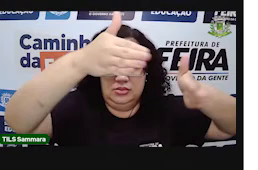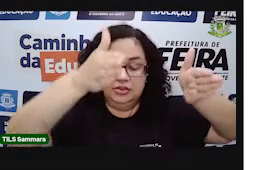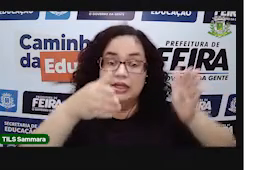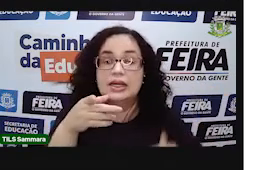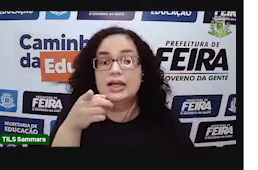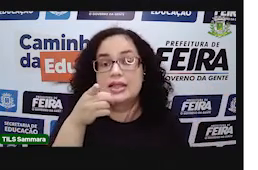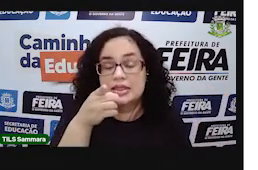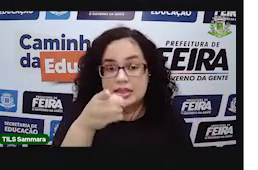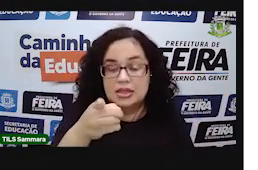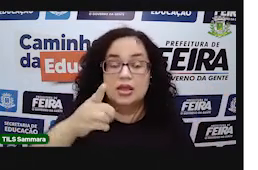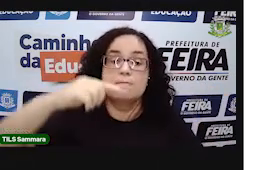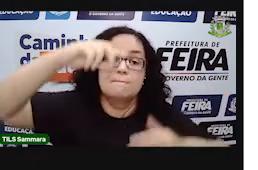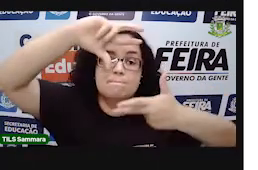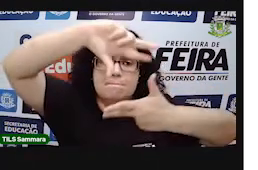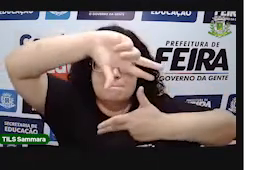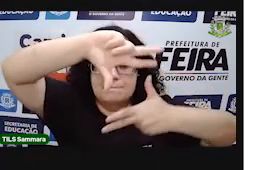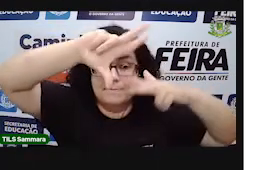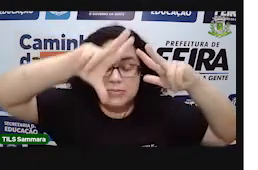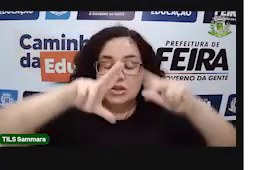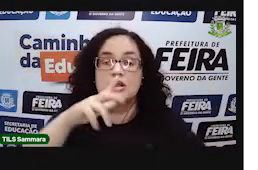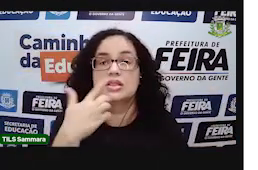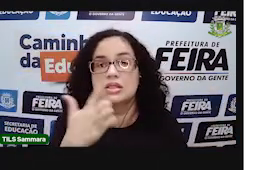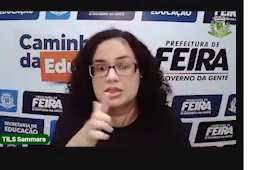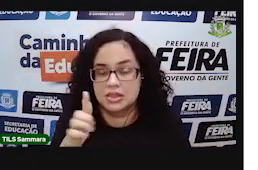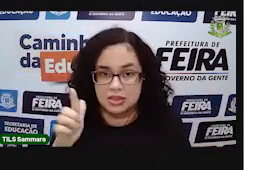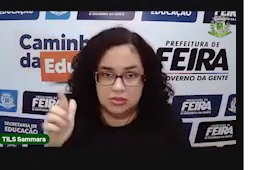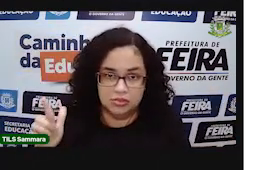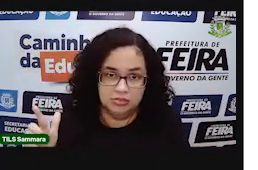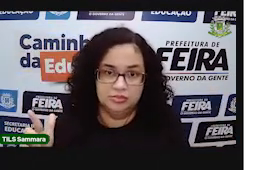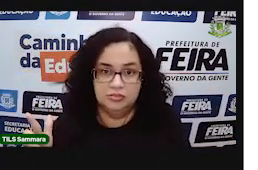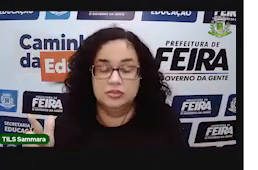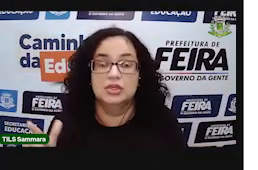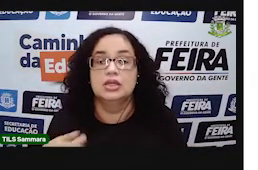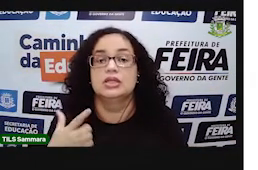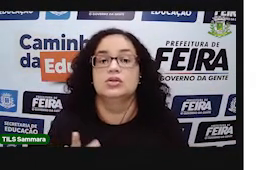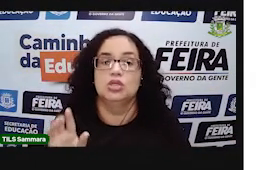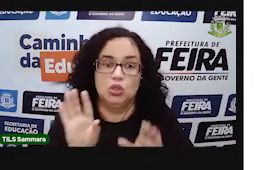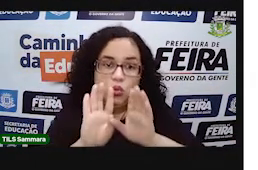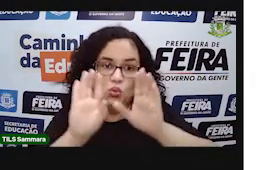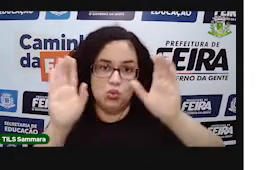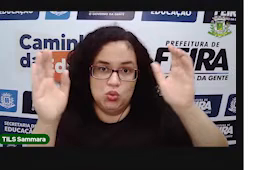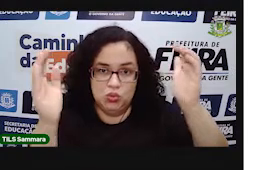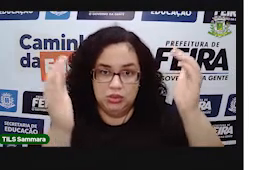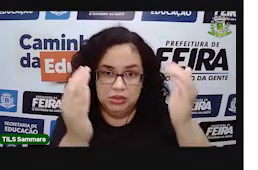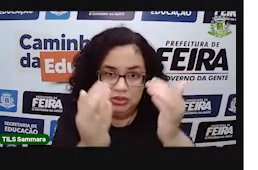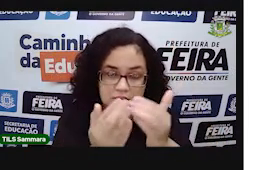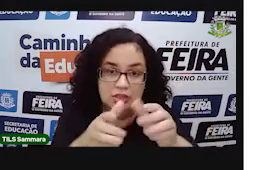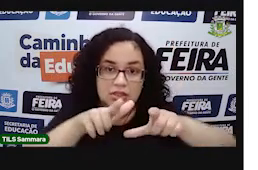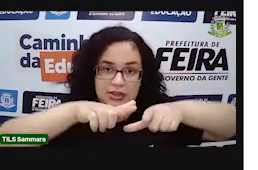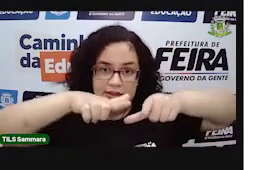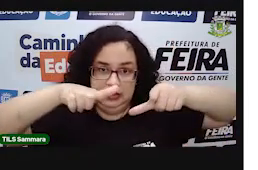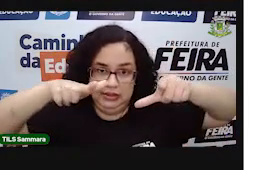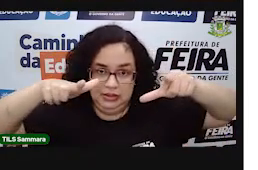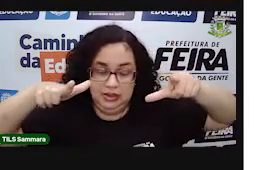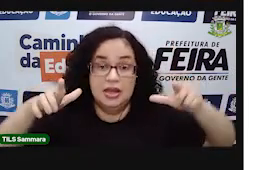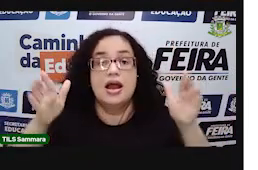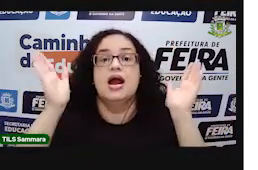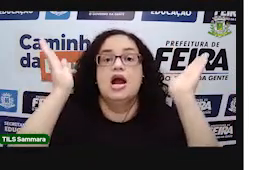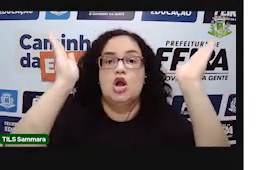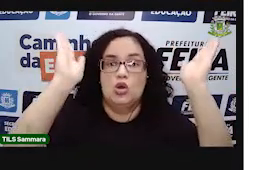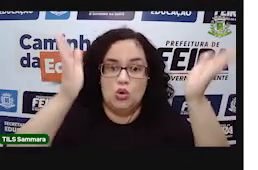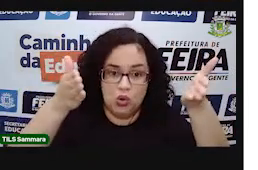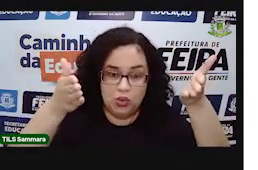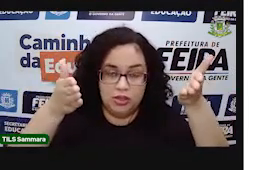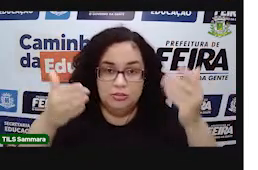caixa que está aparecendo na tela. É um poliedro, porque não tem partes arredondadas ali, não tem curvas. Só têm